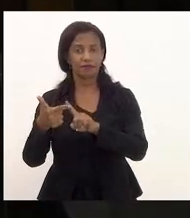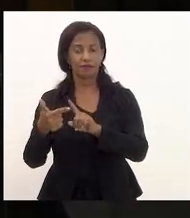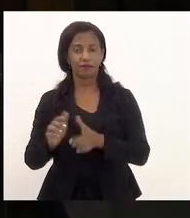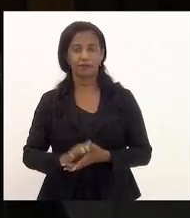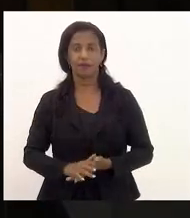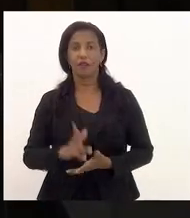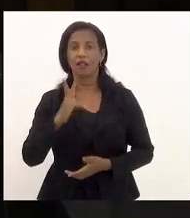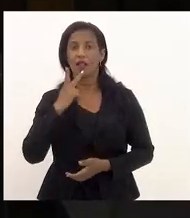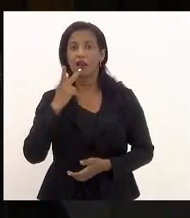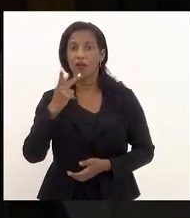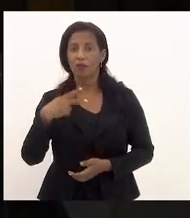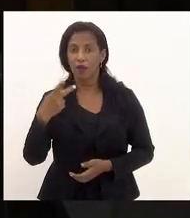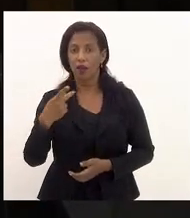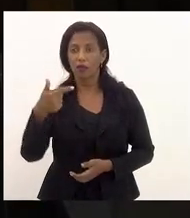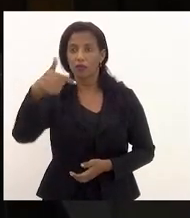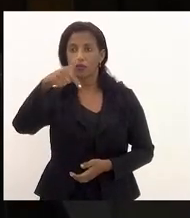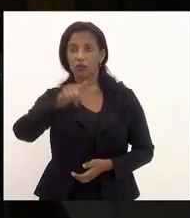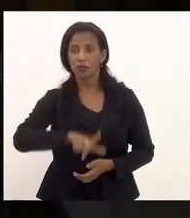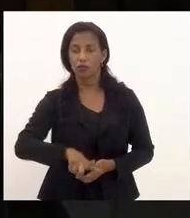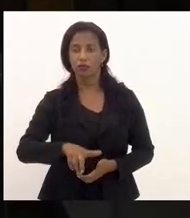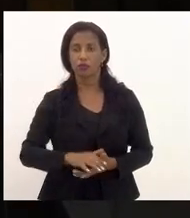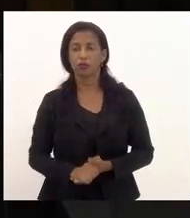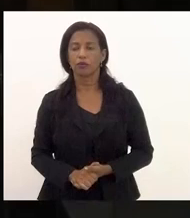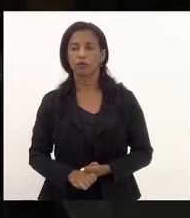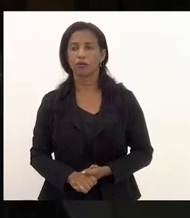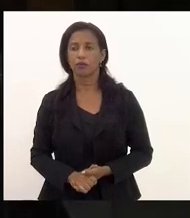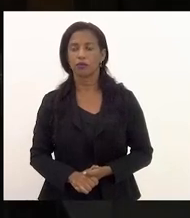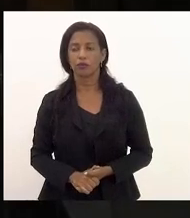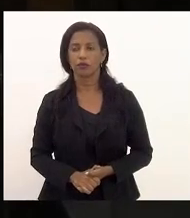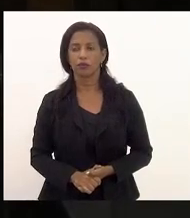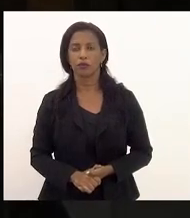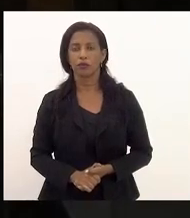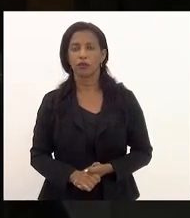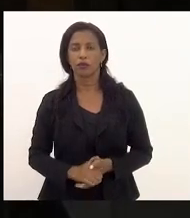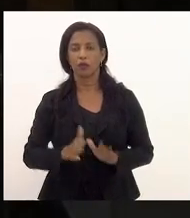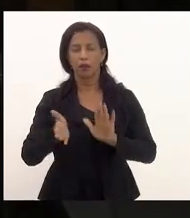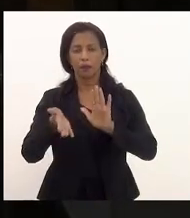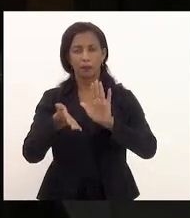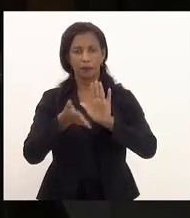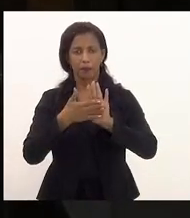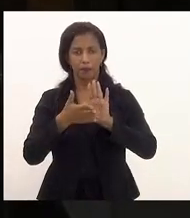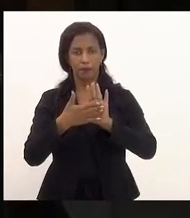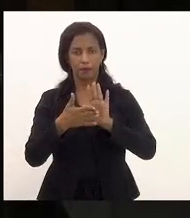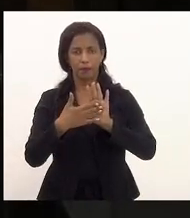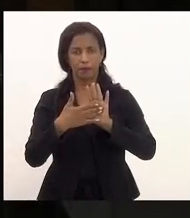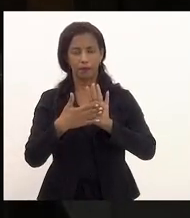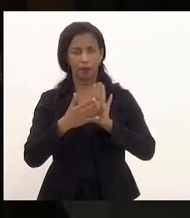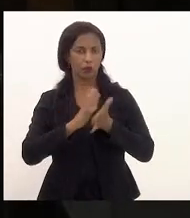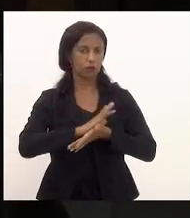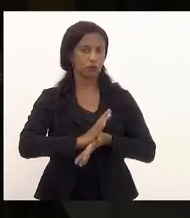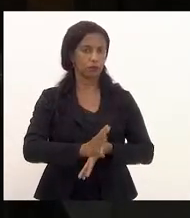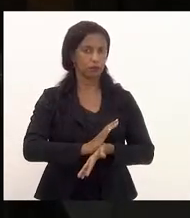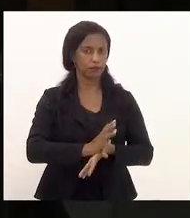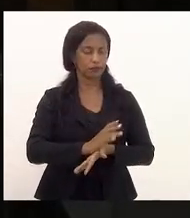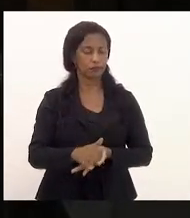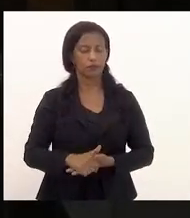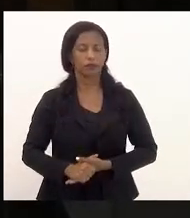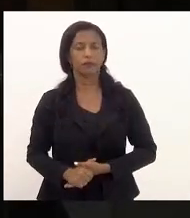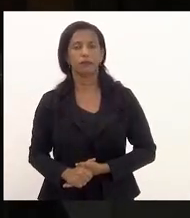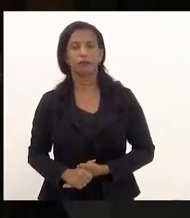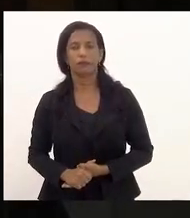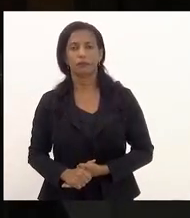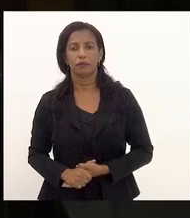falar mais uma vez sobre o pacote das maldades. eu queria pela